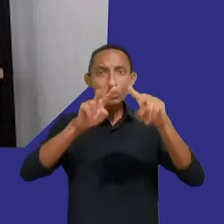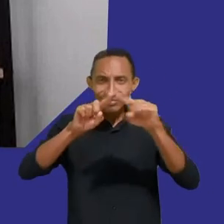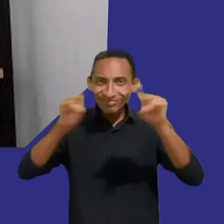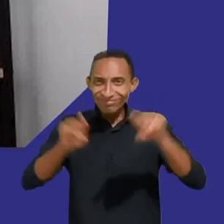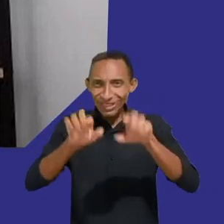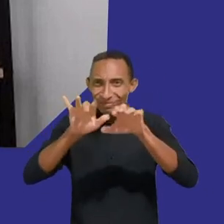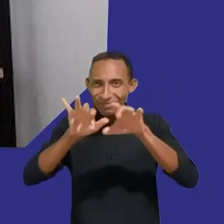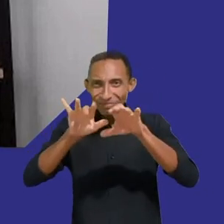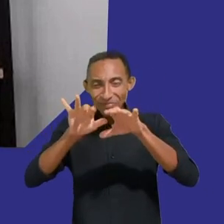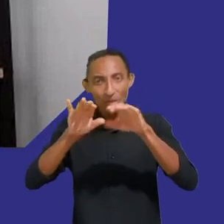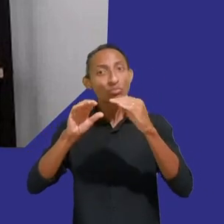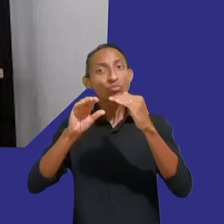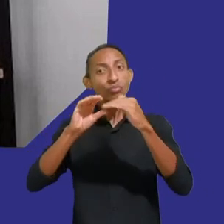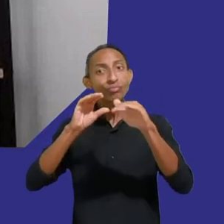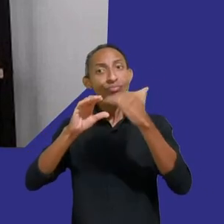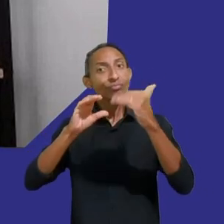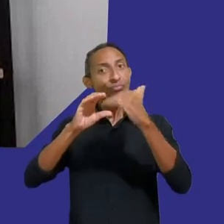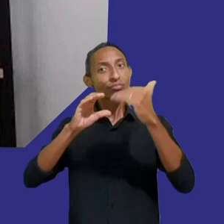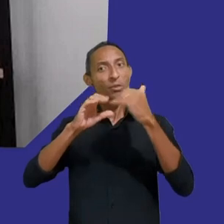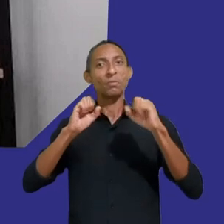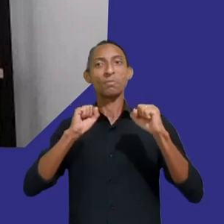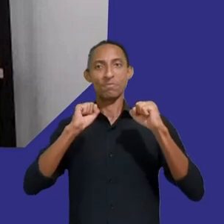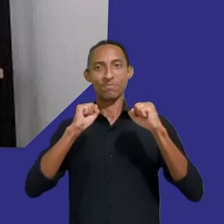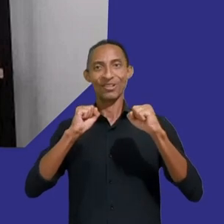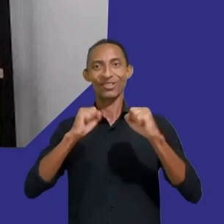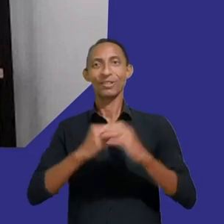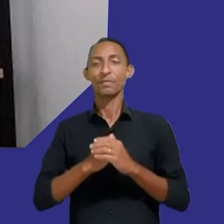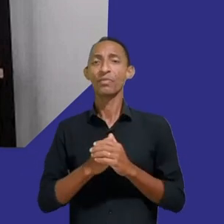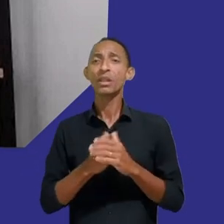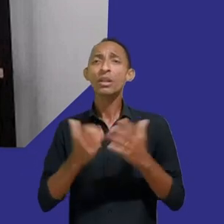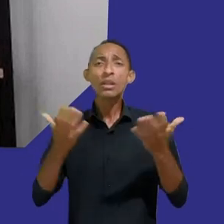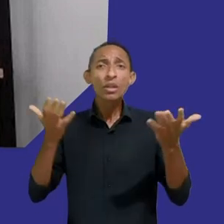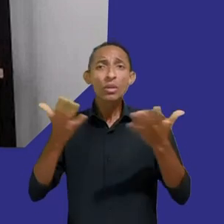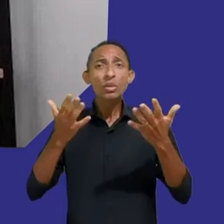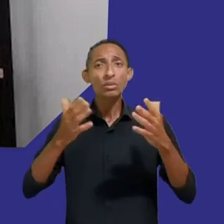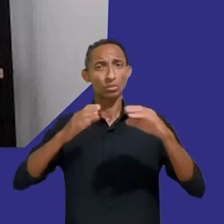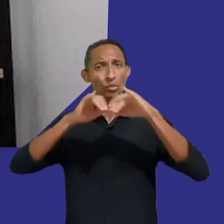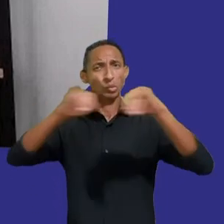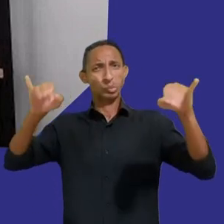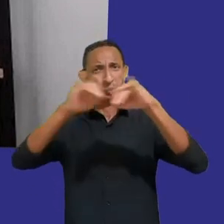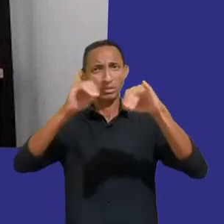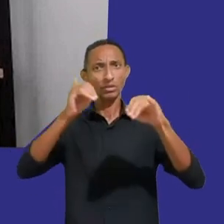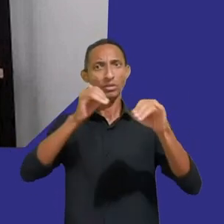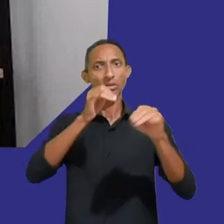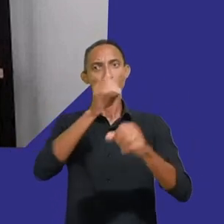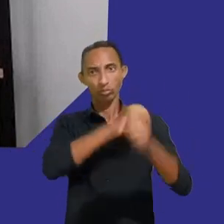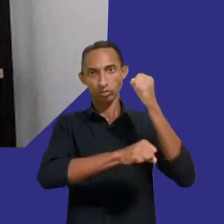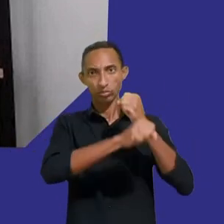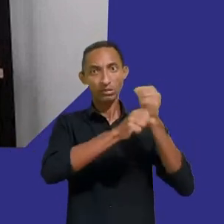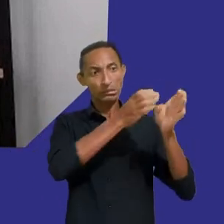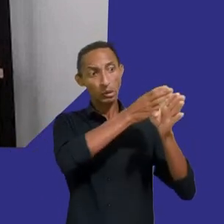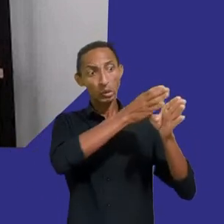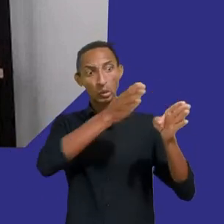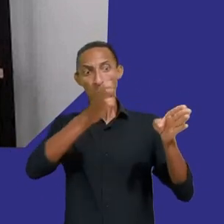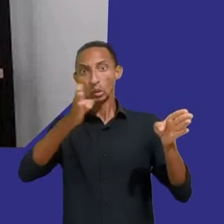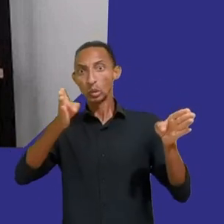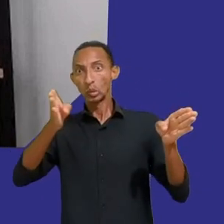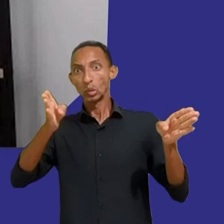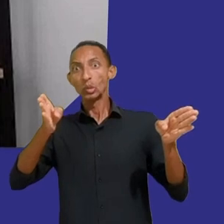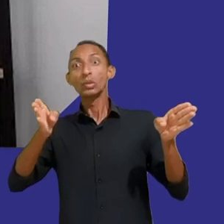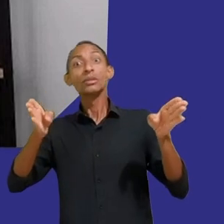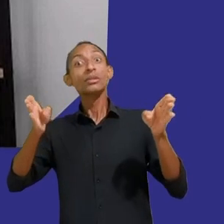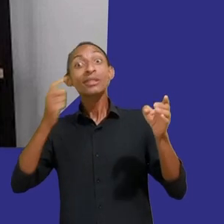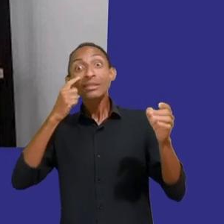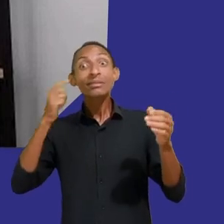acho que vale destacar como a exploração comercial infantil nos últimos anos nos trouxe até o cenário atual em que vivemos hoje. Em